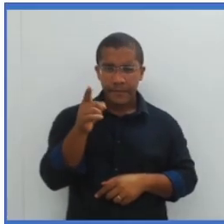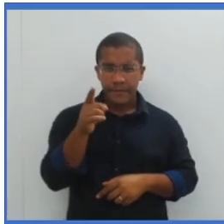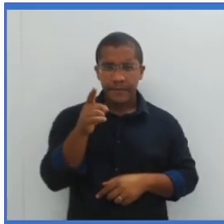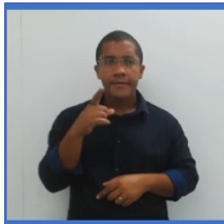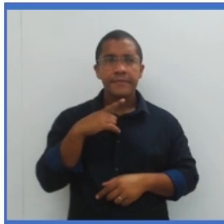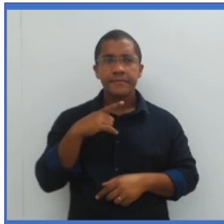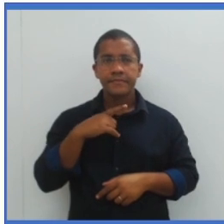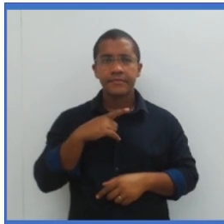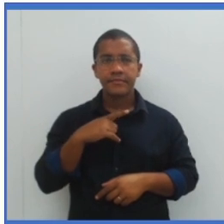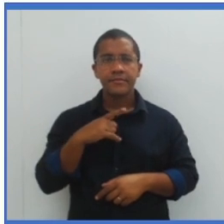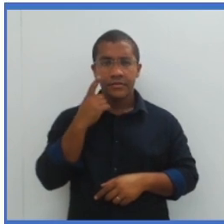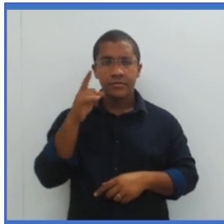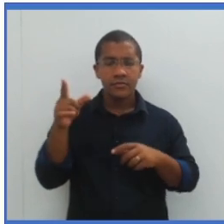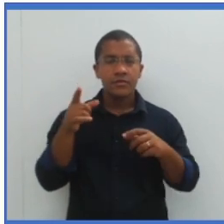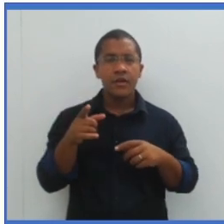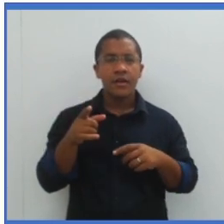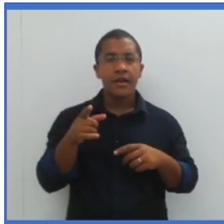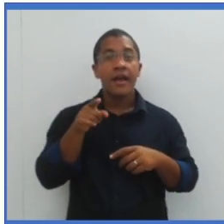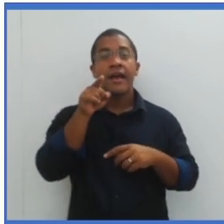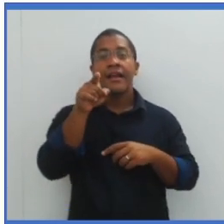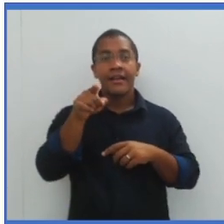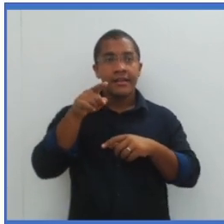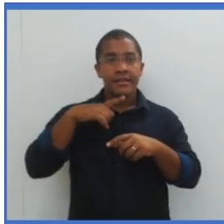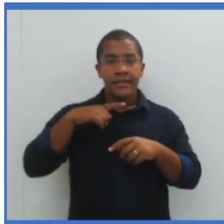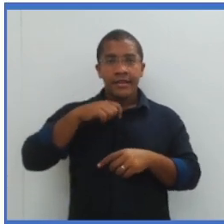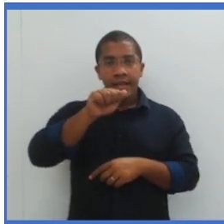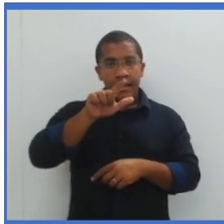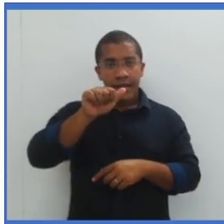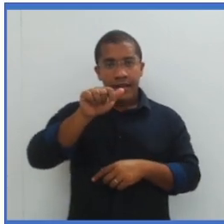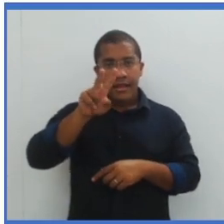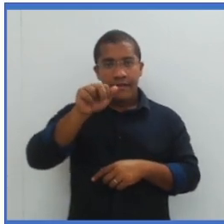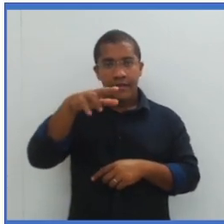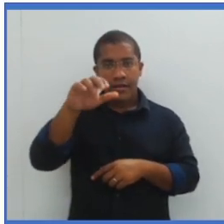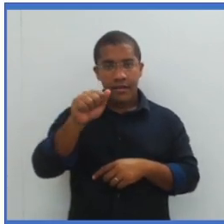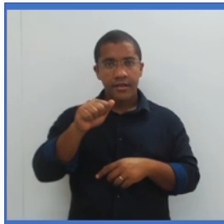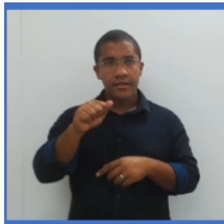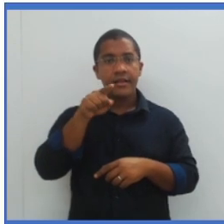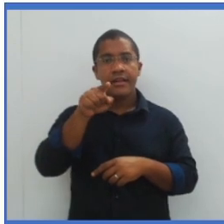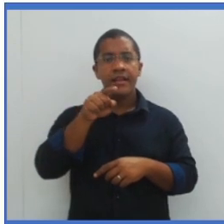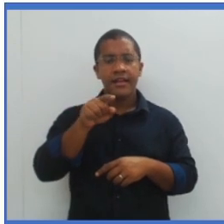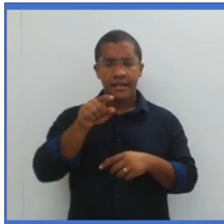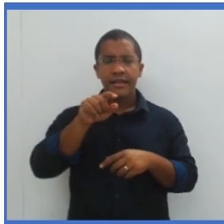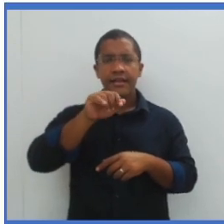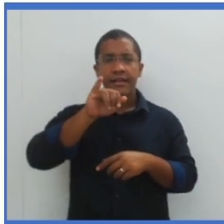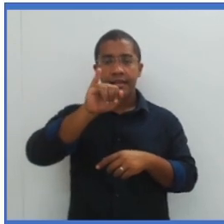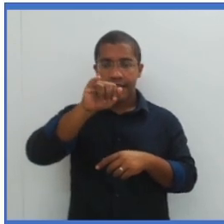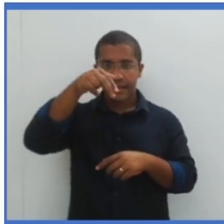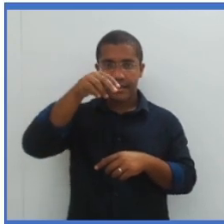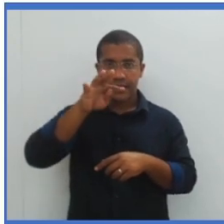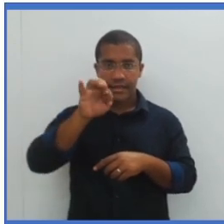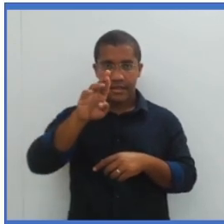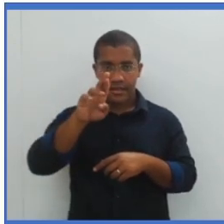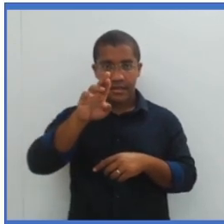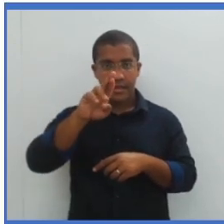a gente tem... Olha só a imagem. A alavanca, tipo, inter-resistente,